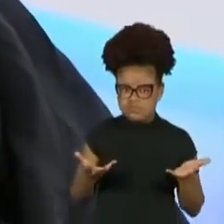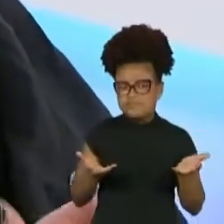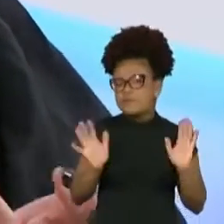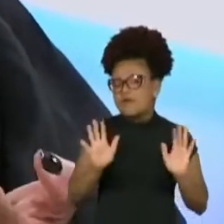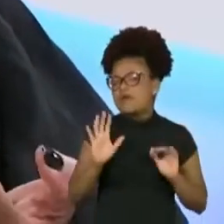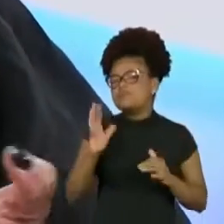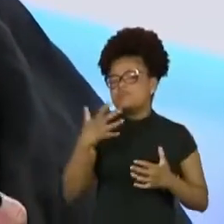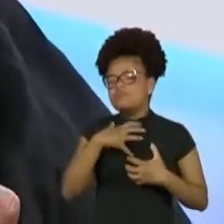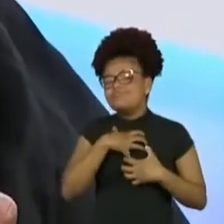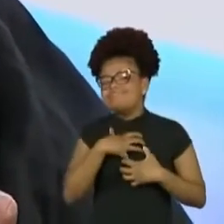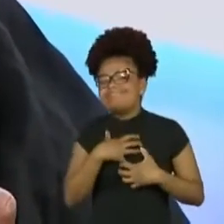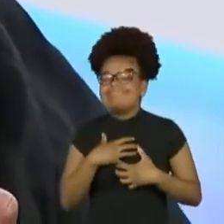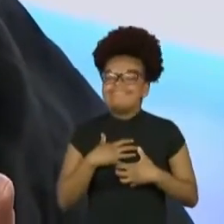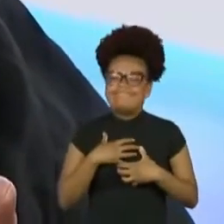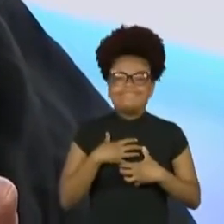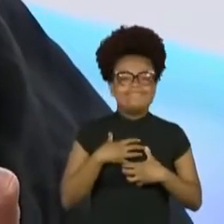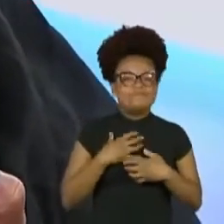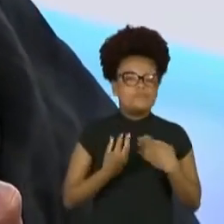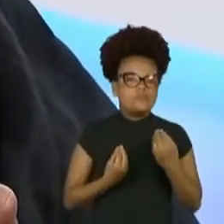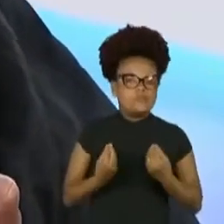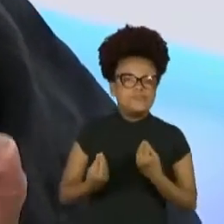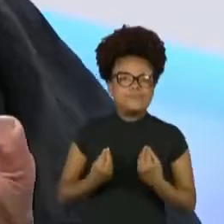Eu queria operar o nariz,